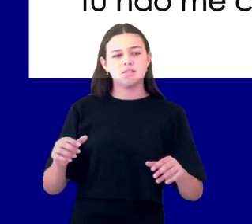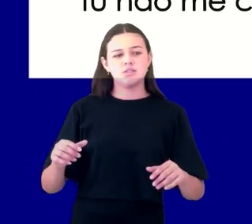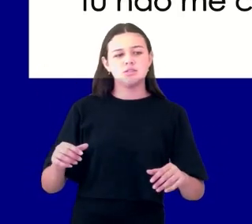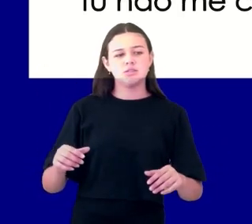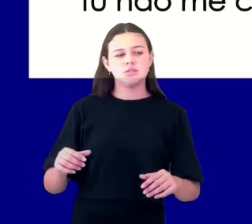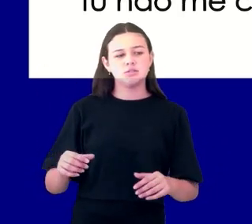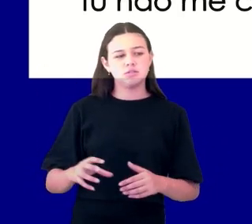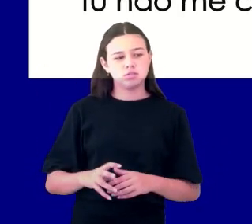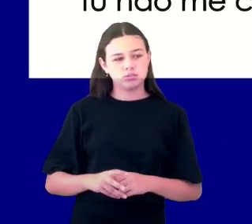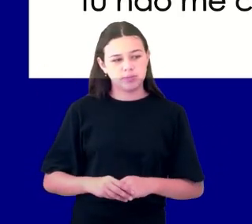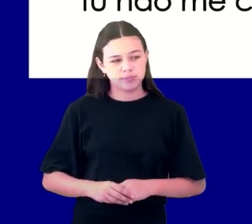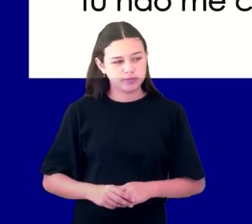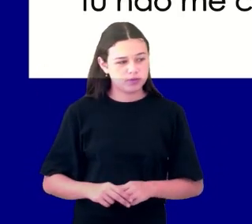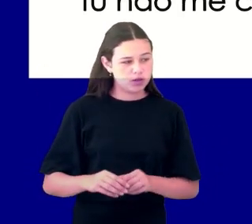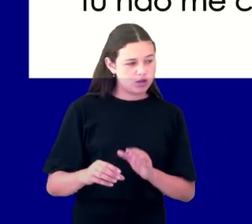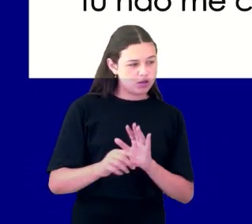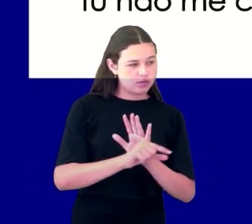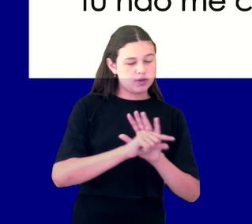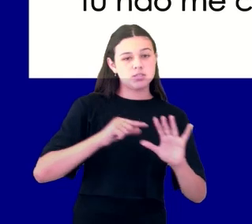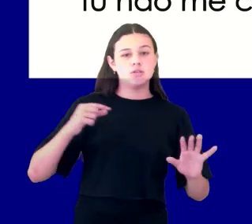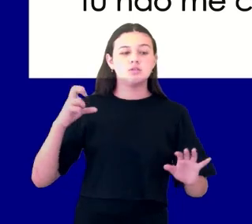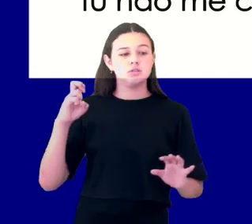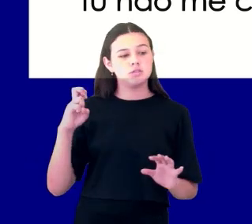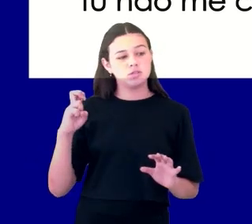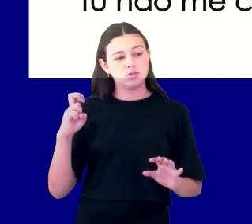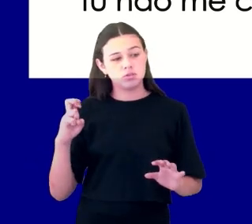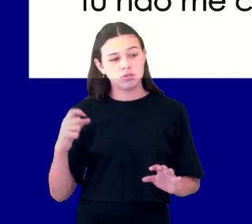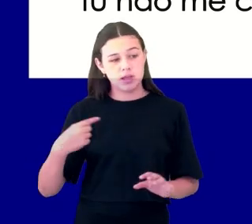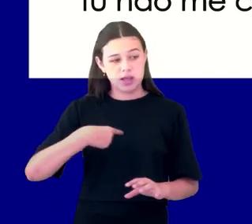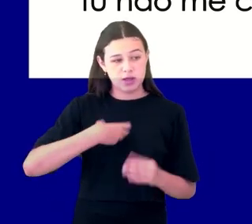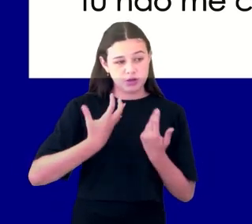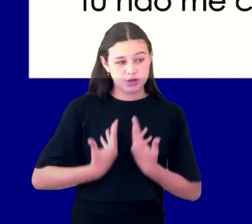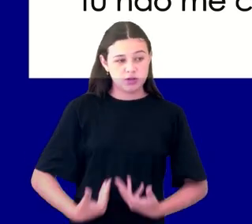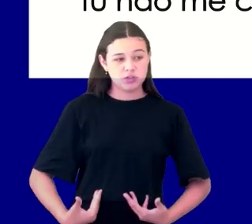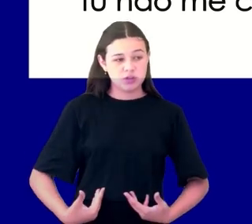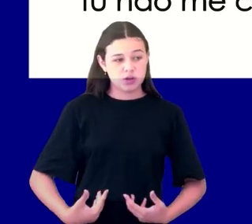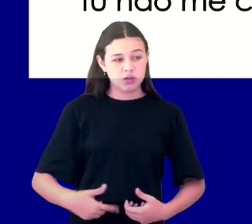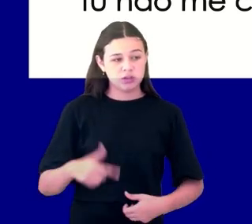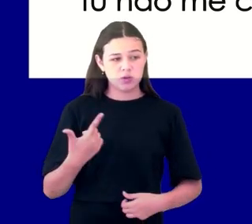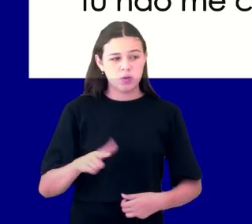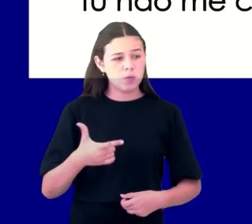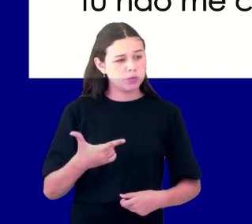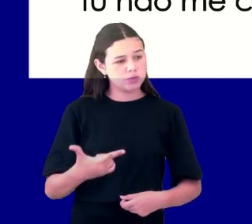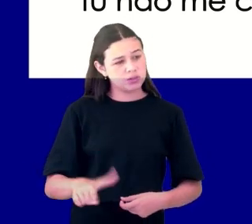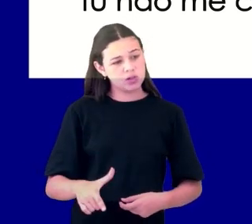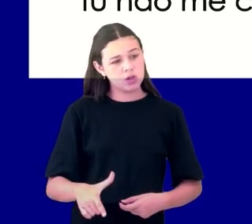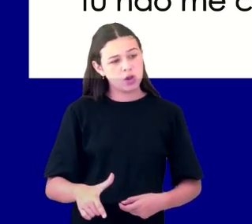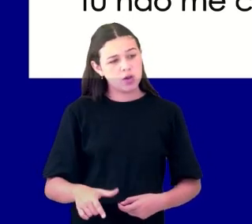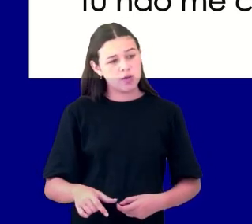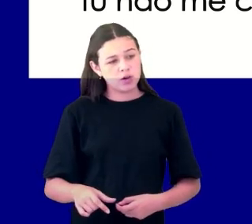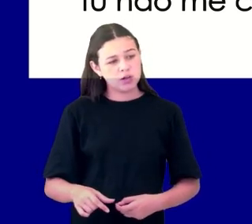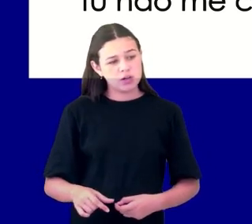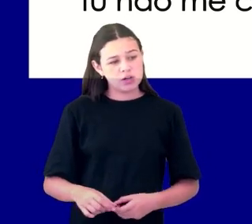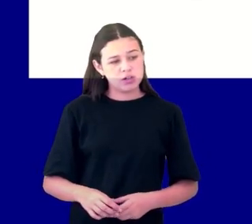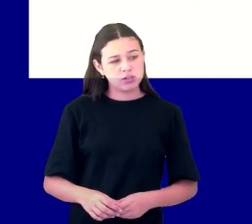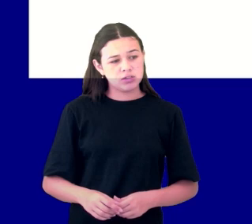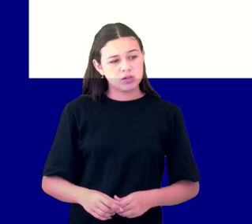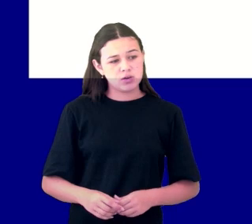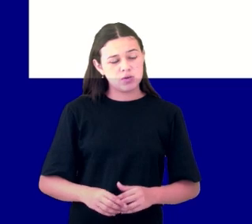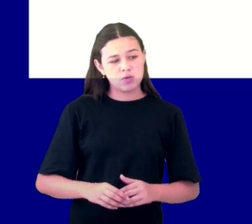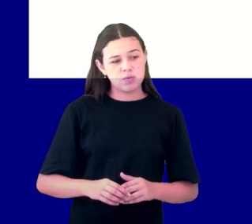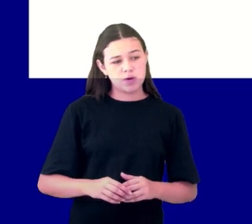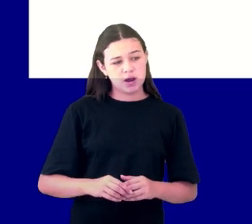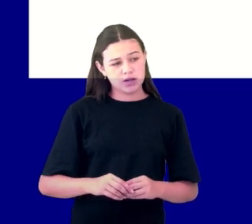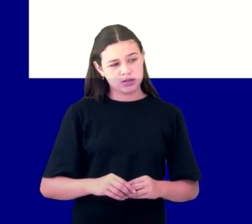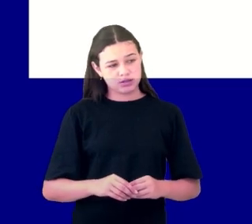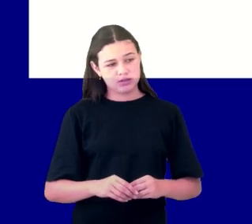há outro fora de mim, não há Deus, eu te sinjo, ainda que tu não me conheças. Versículo 14, Deus está